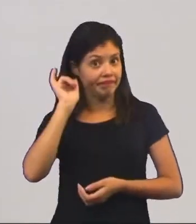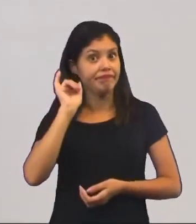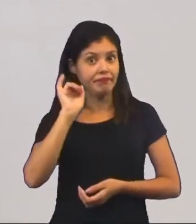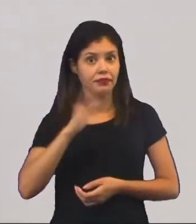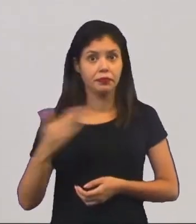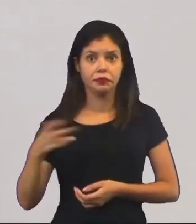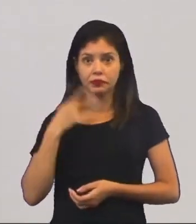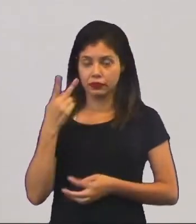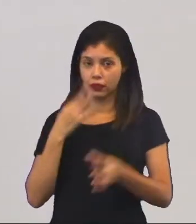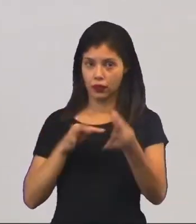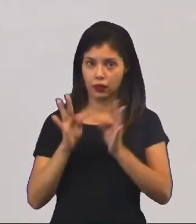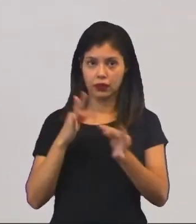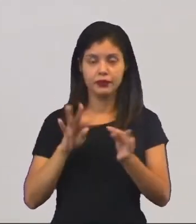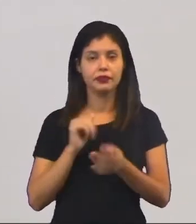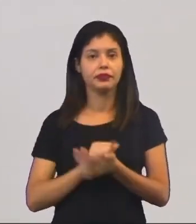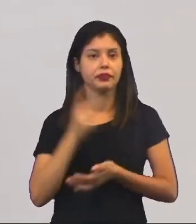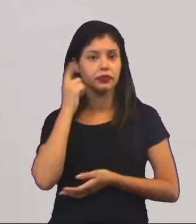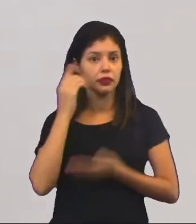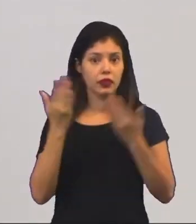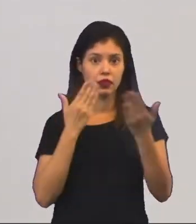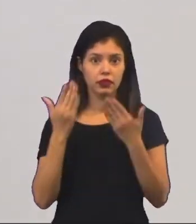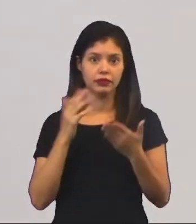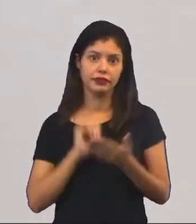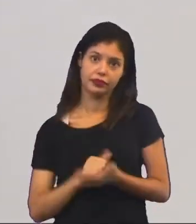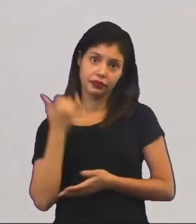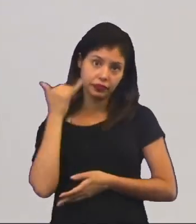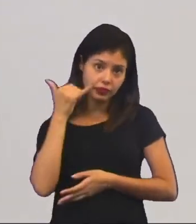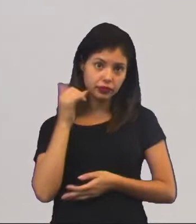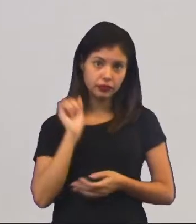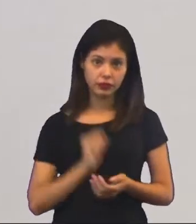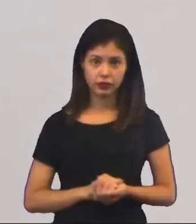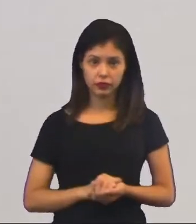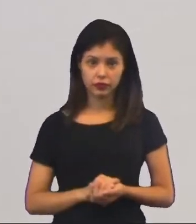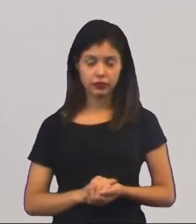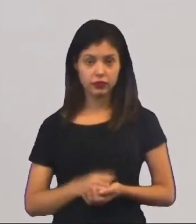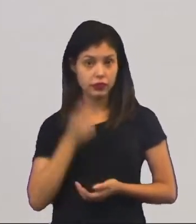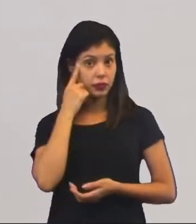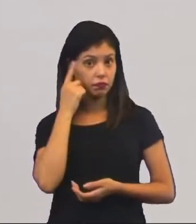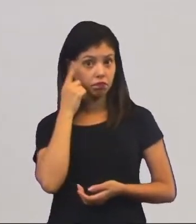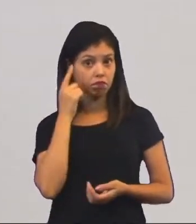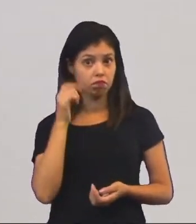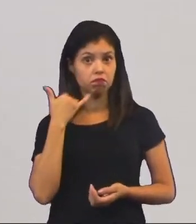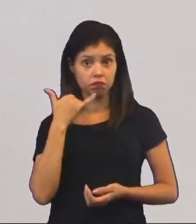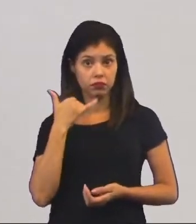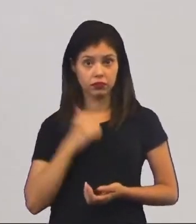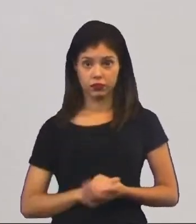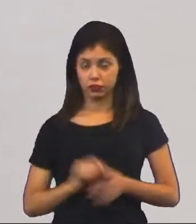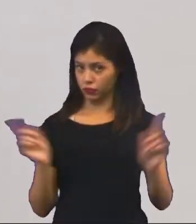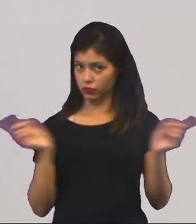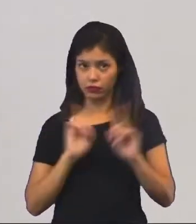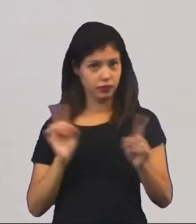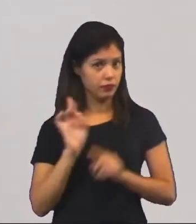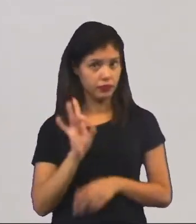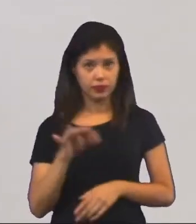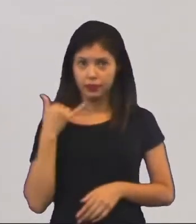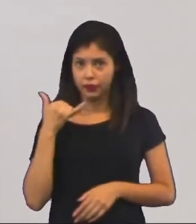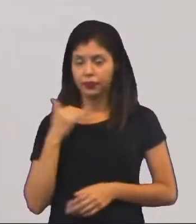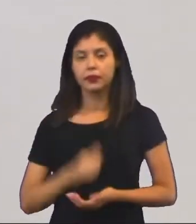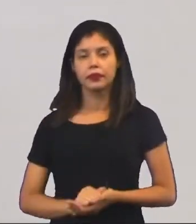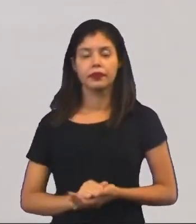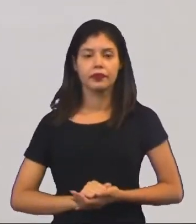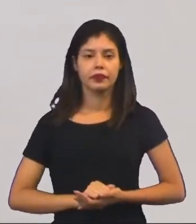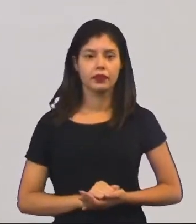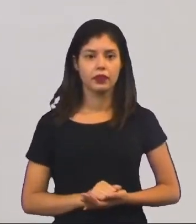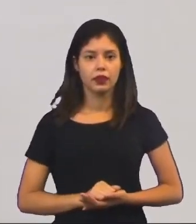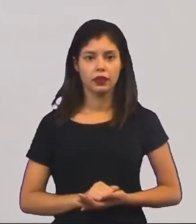que quando se fala em tecnologia você apenas associe o celular, você vem logo na cabeça celular. E não é só isso, você